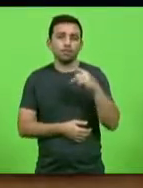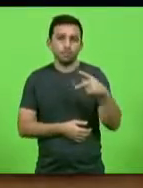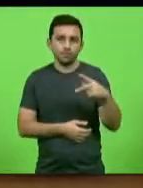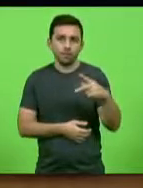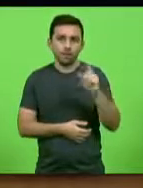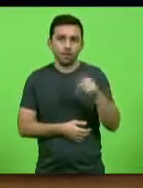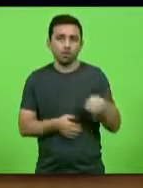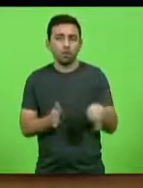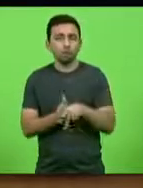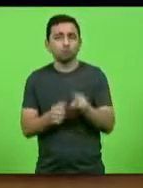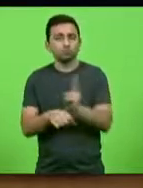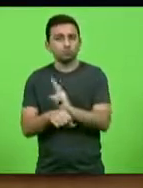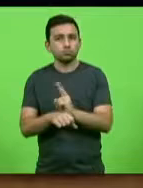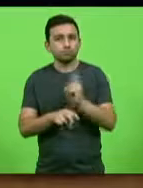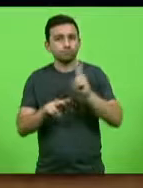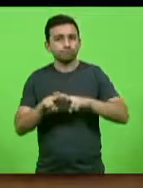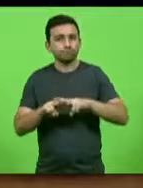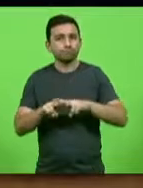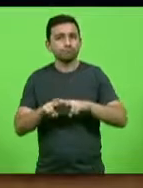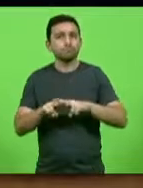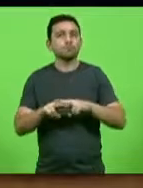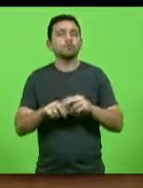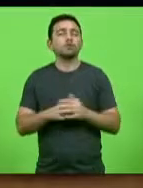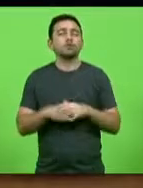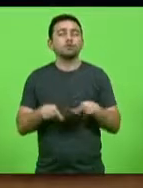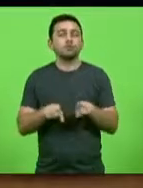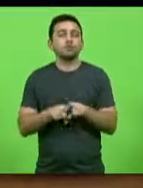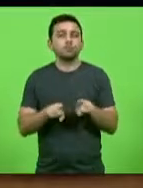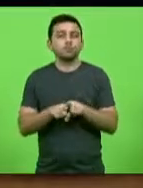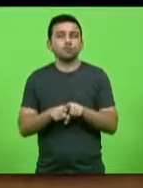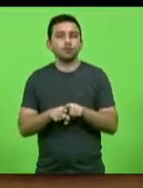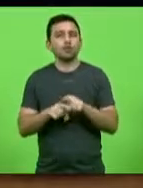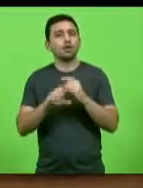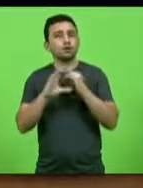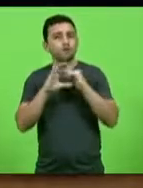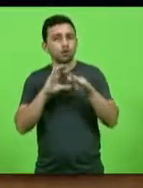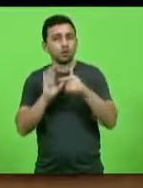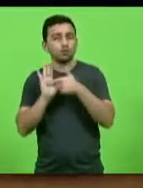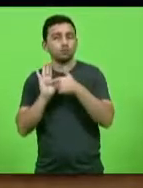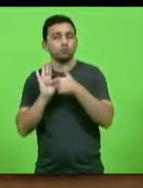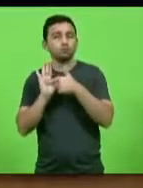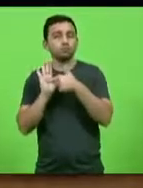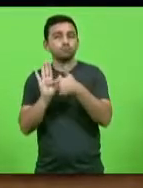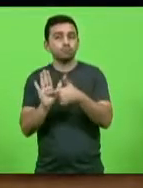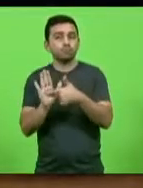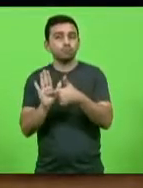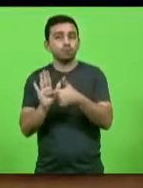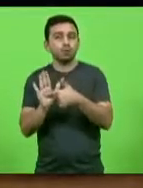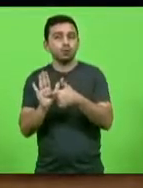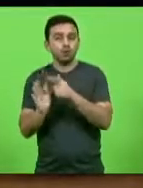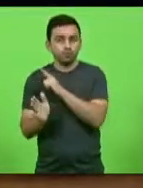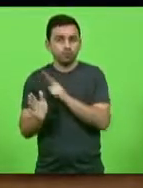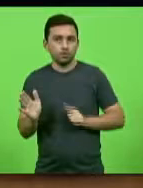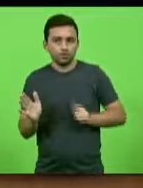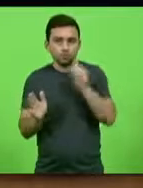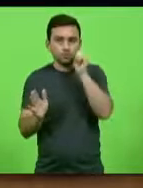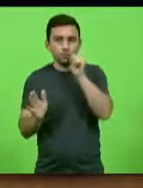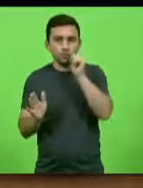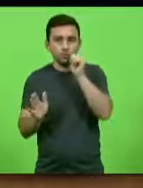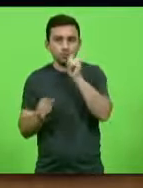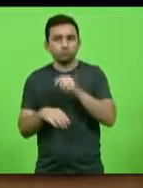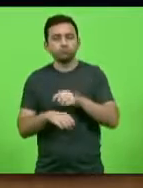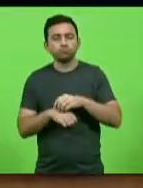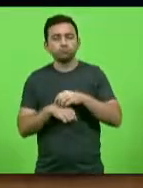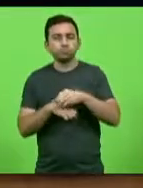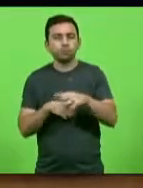penitenciário, bem como nós enviamos também uma indicação à governadora interina sugerindo uma